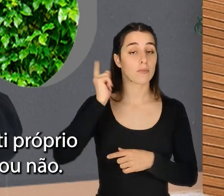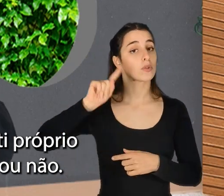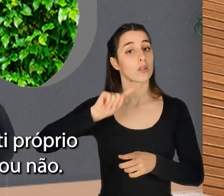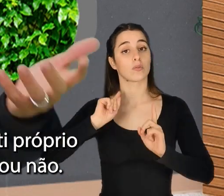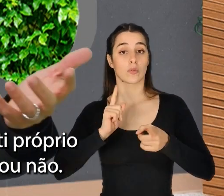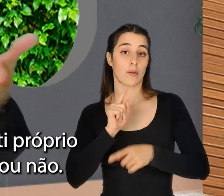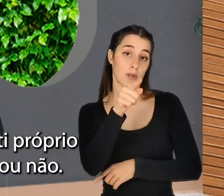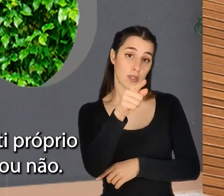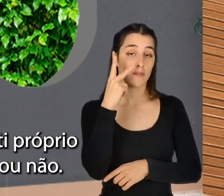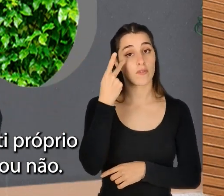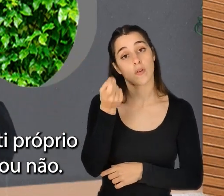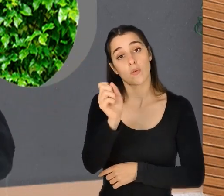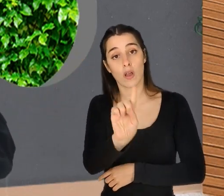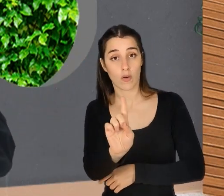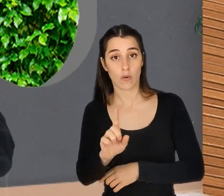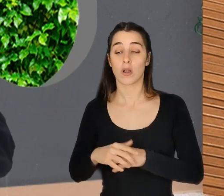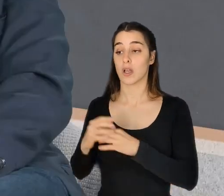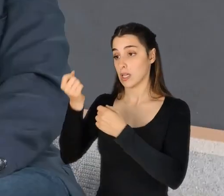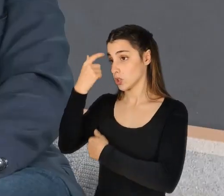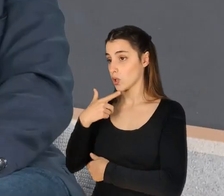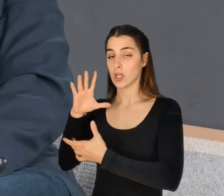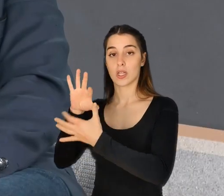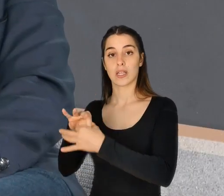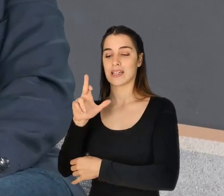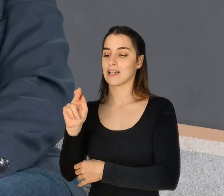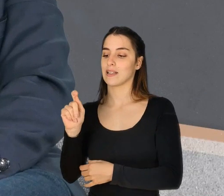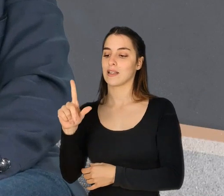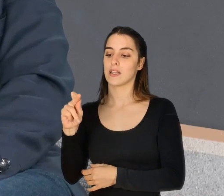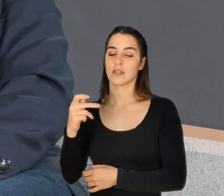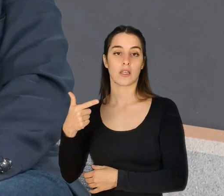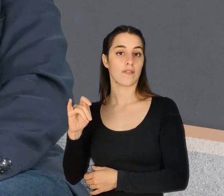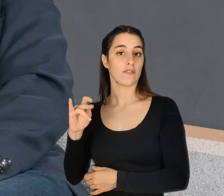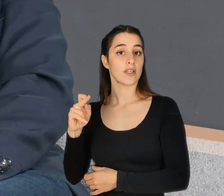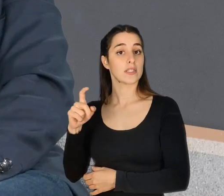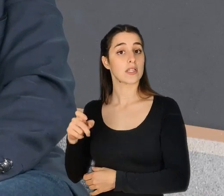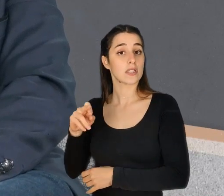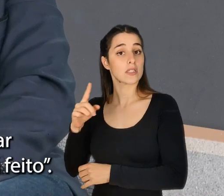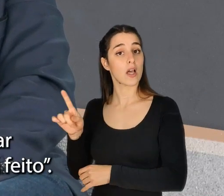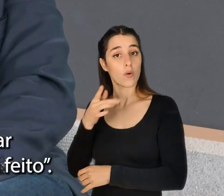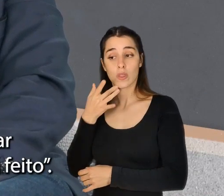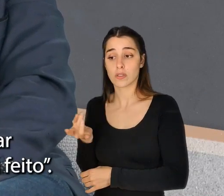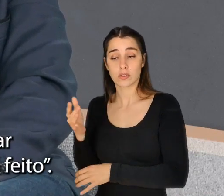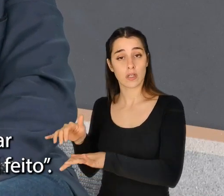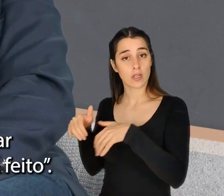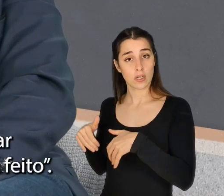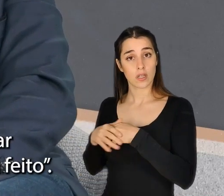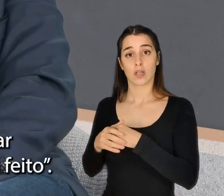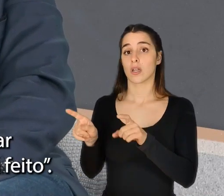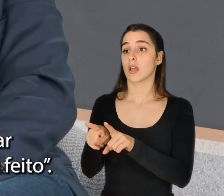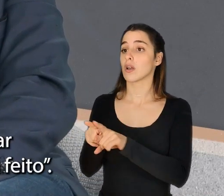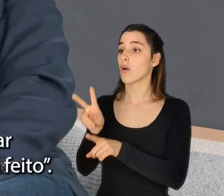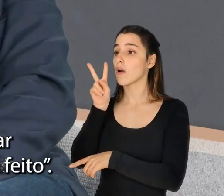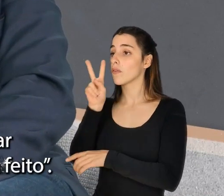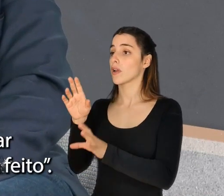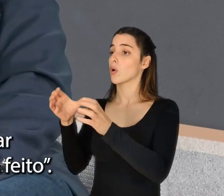importante para ti, viver ou não. Sim, a história da relativização, não Exatamente, exatamente. brincar, relativiza como um daltónico olhar para